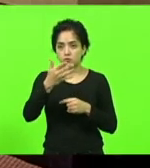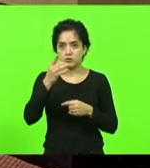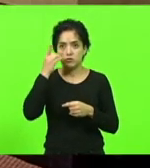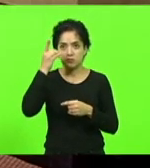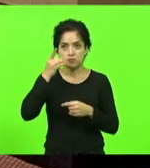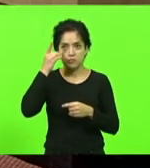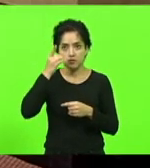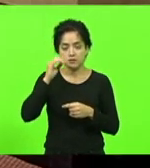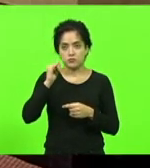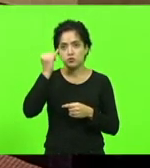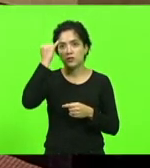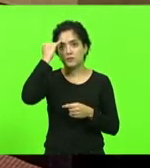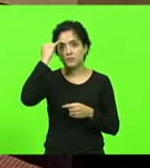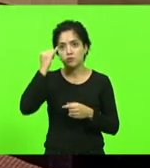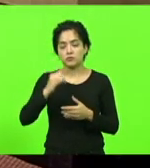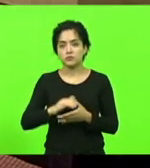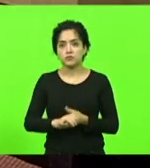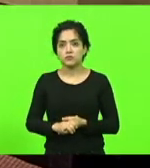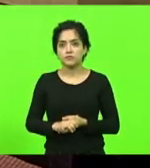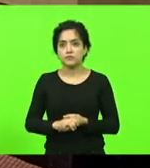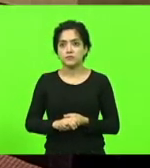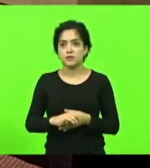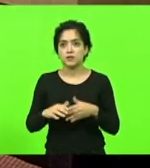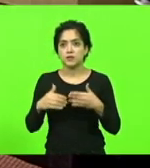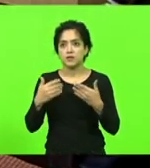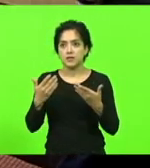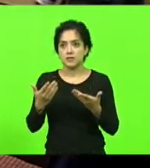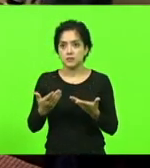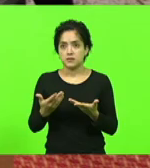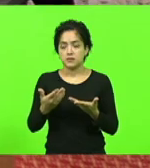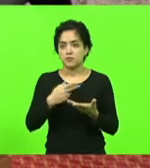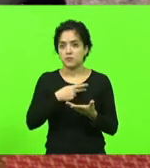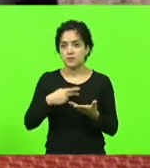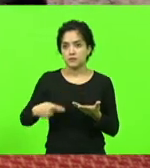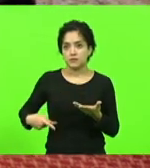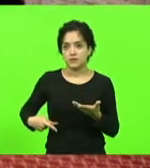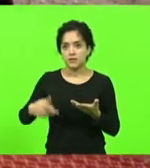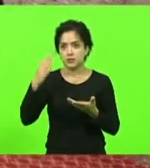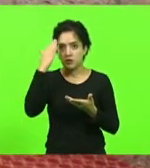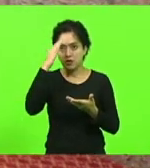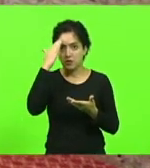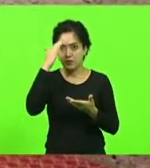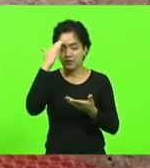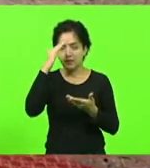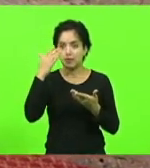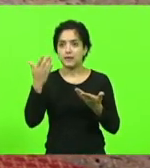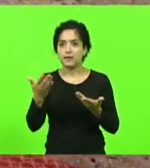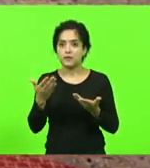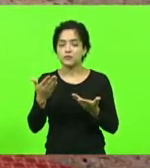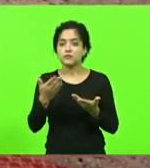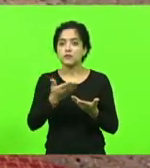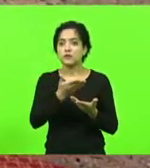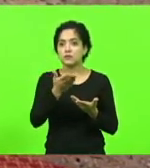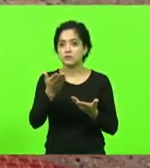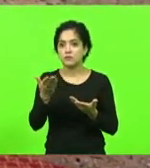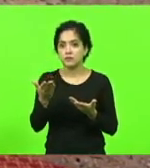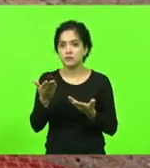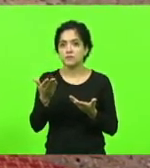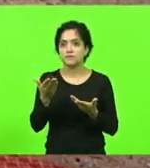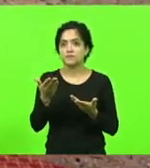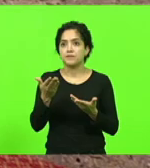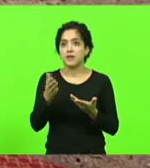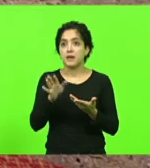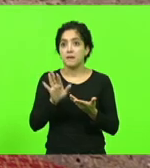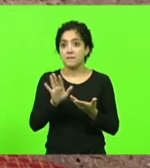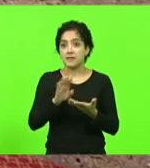Mioto. Senhor presidente, eu entendo aqui as manifestações dos colegas, mas